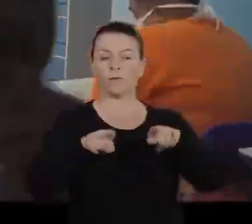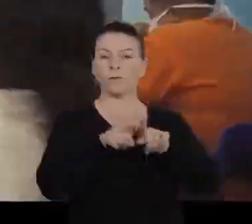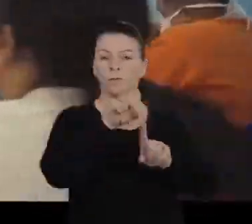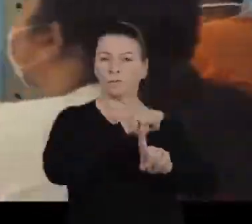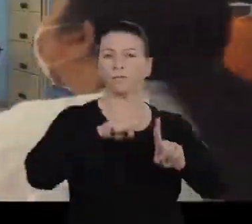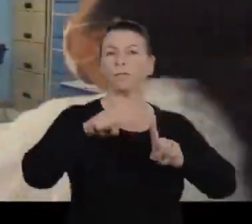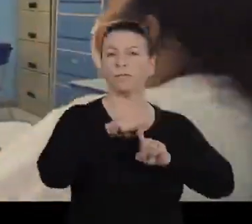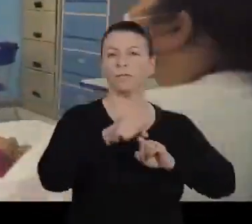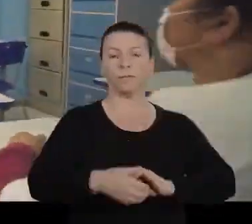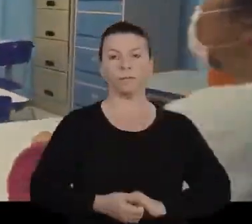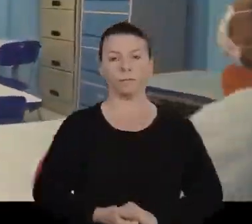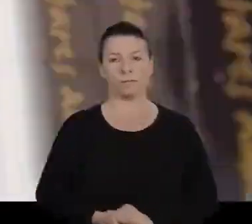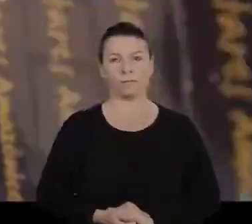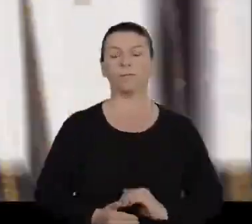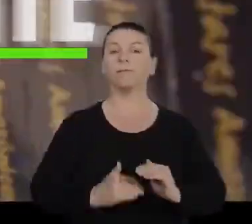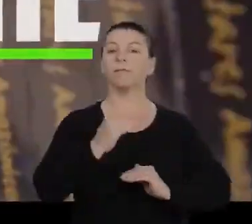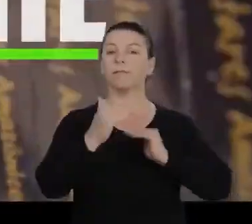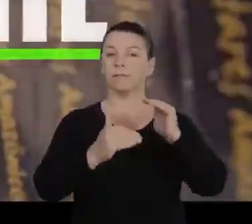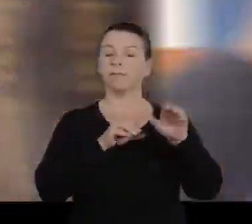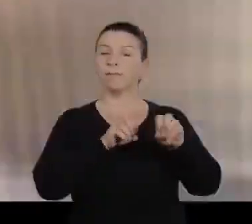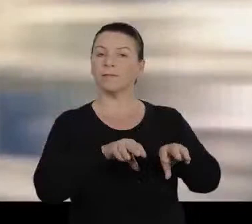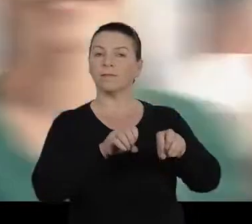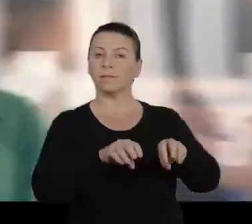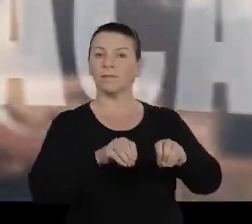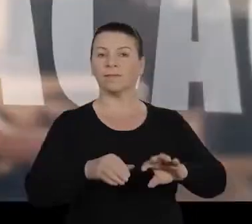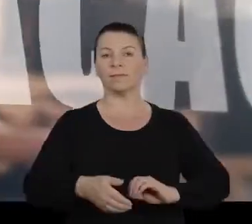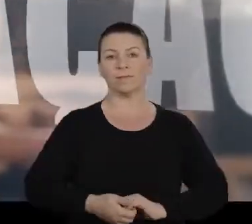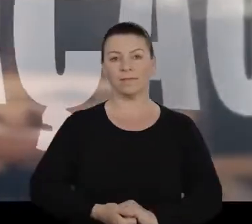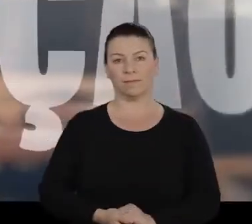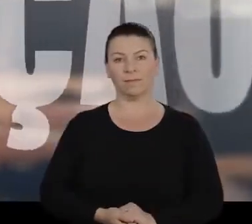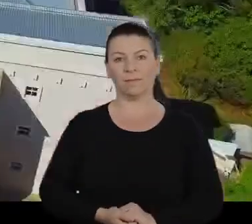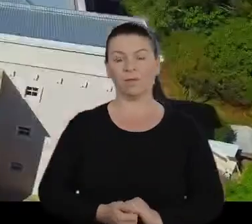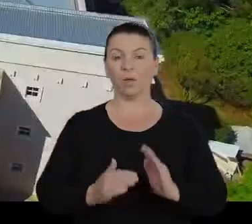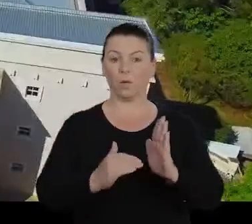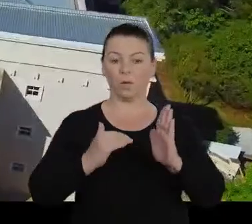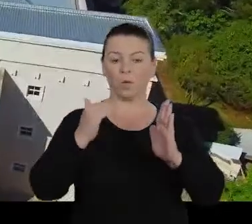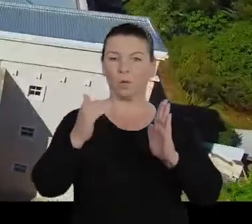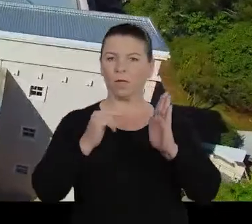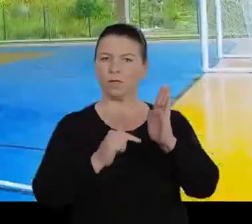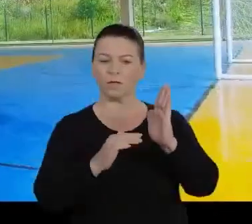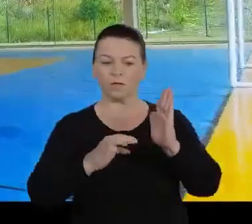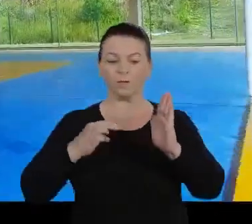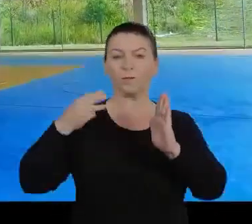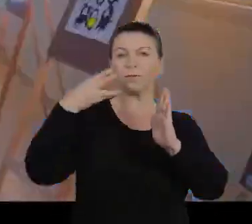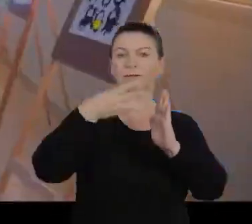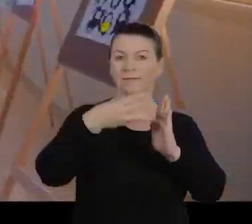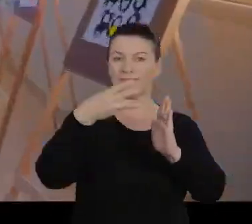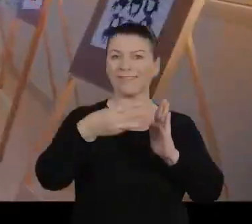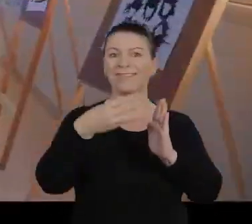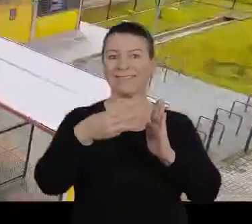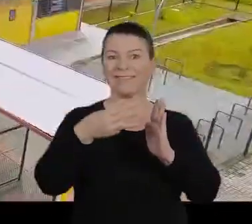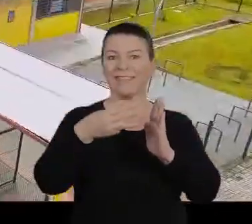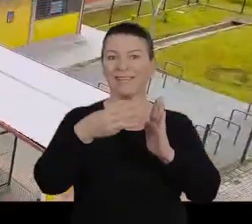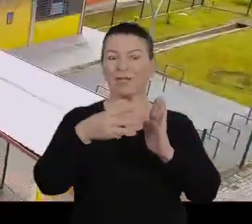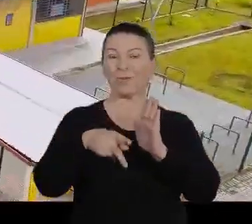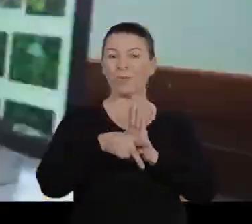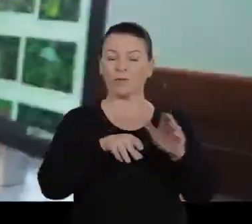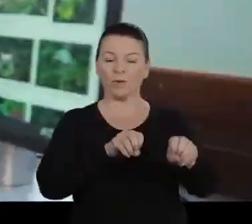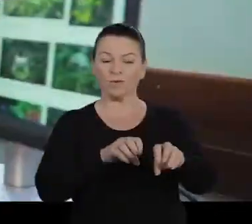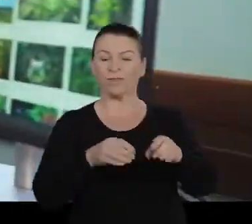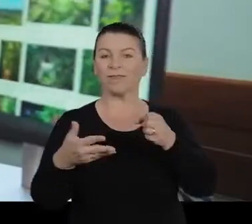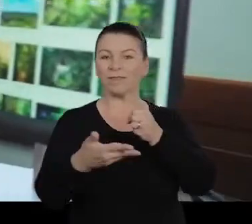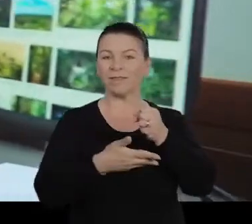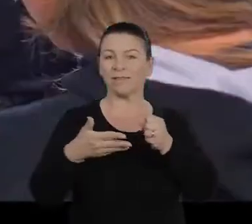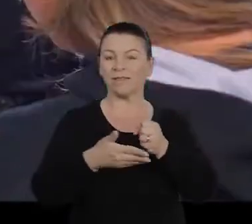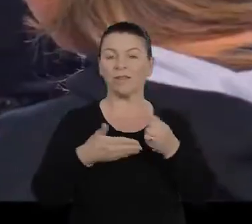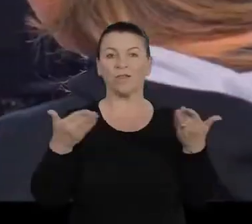forma de reinserção social. Pra frente, na educação. Saltamos de sétimo para o terceiro lugar no ranking nacional